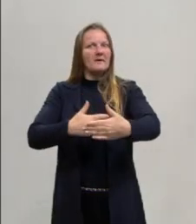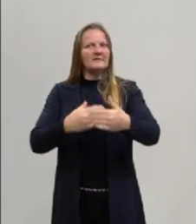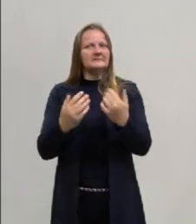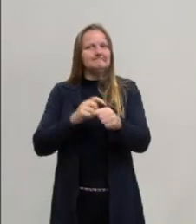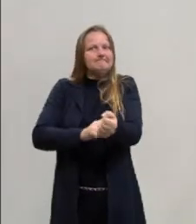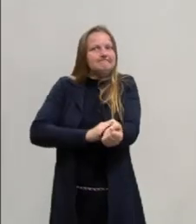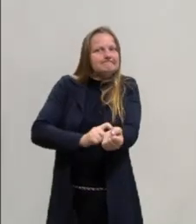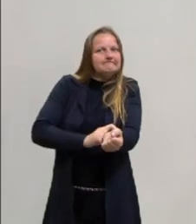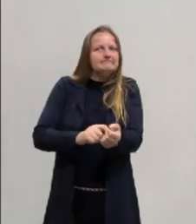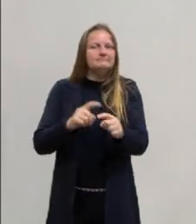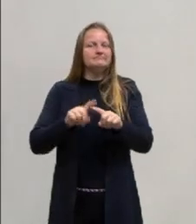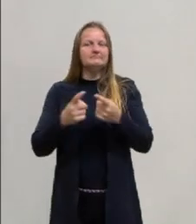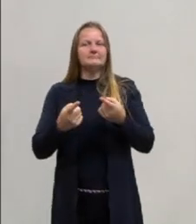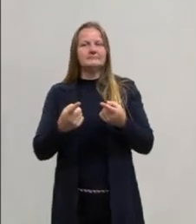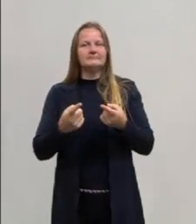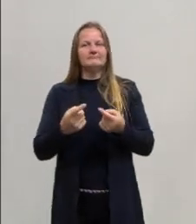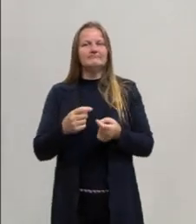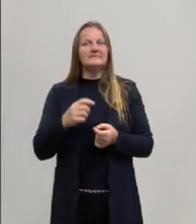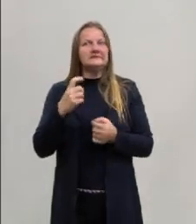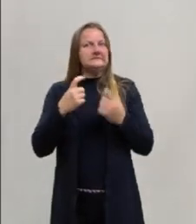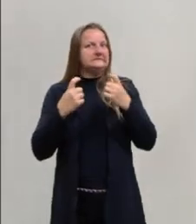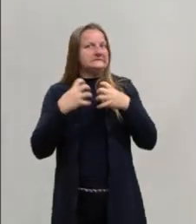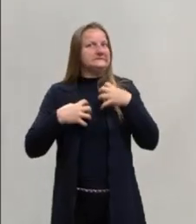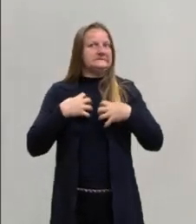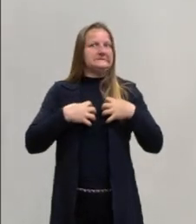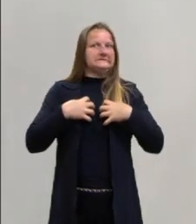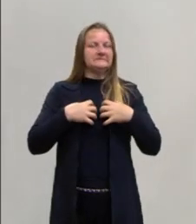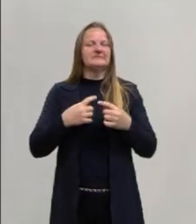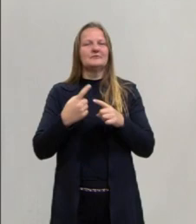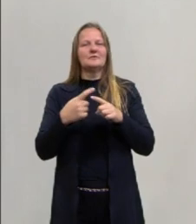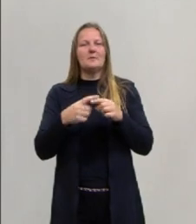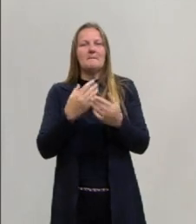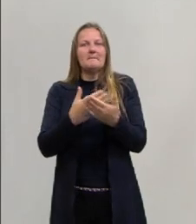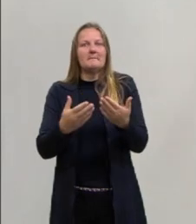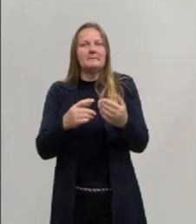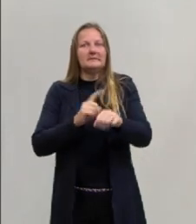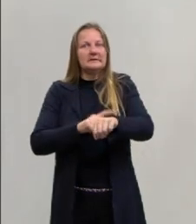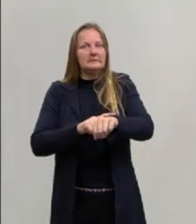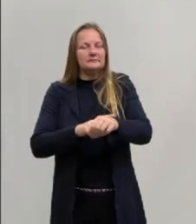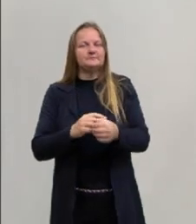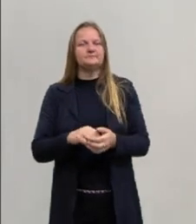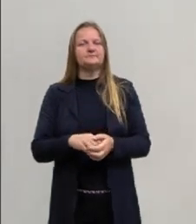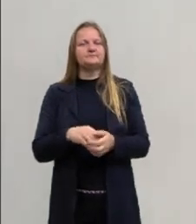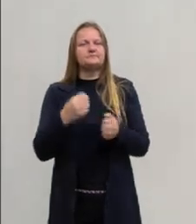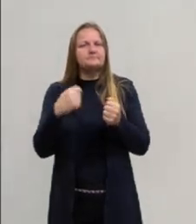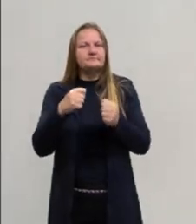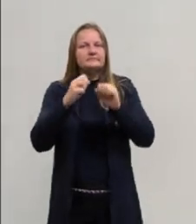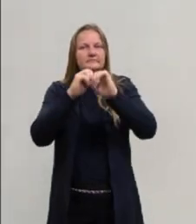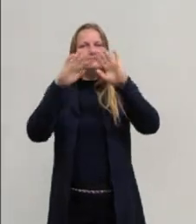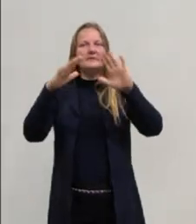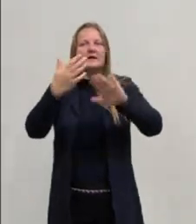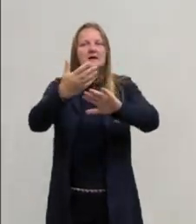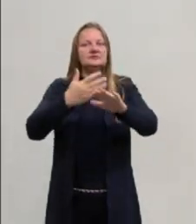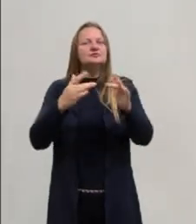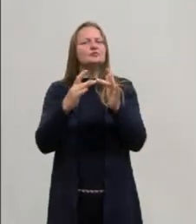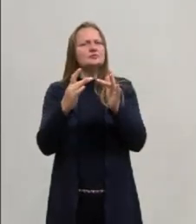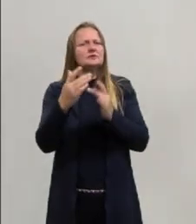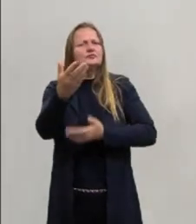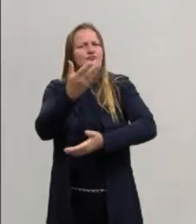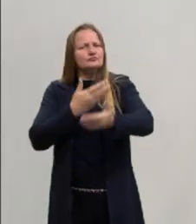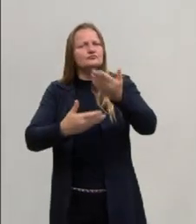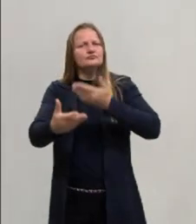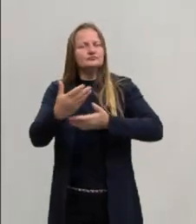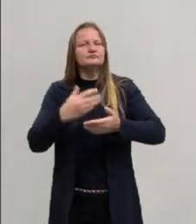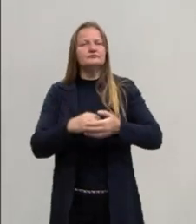pode dar algum delay aí, tu perder um tempo com essa dúvida para sanar ela. Sana